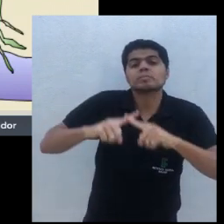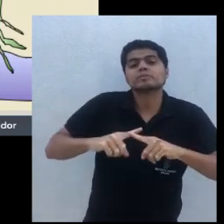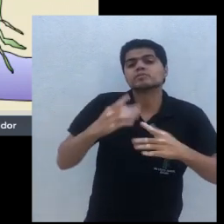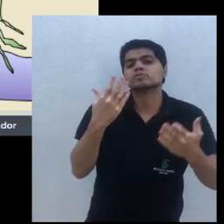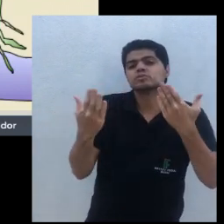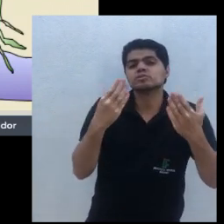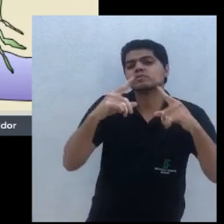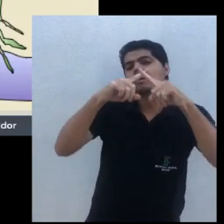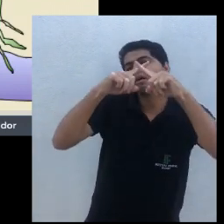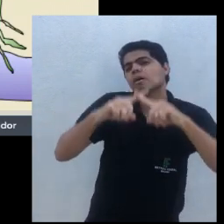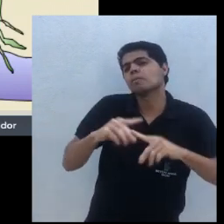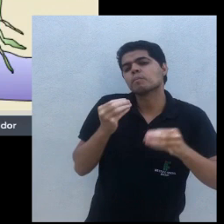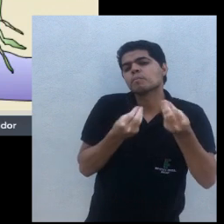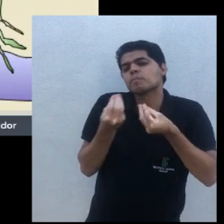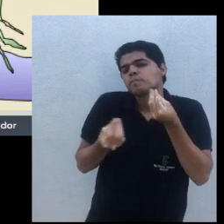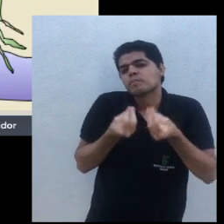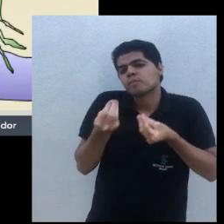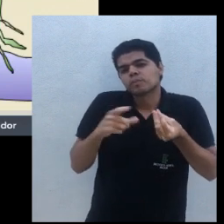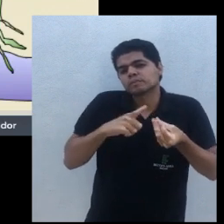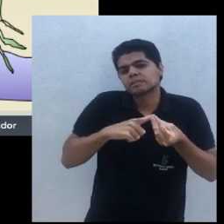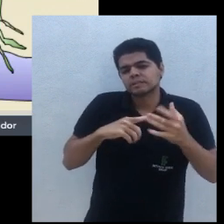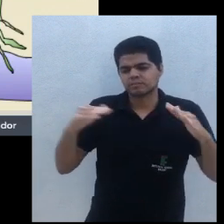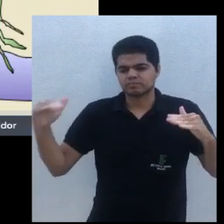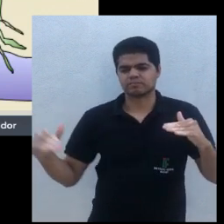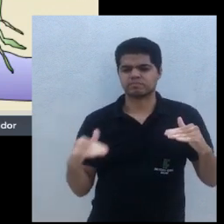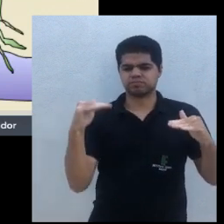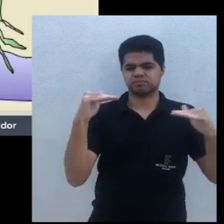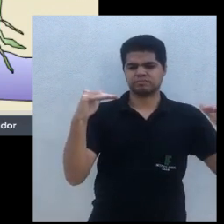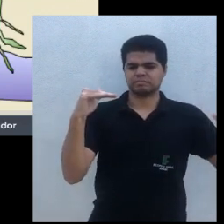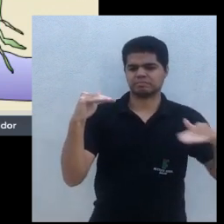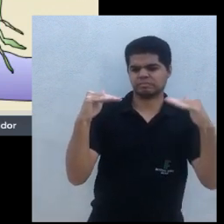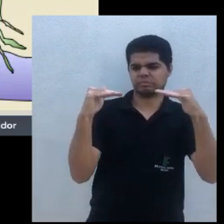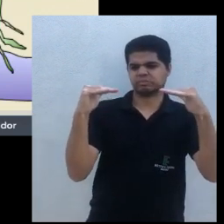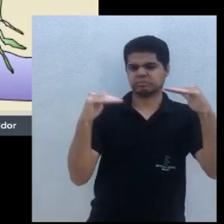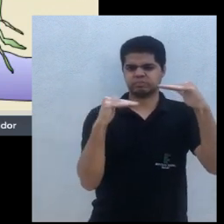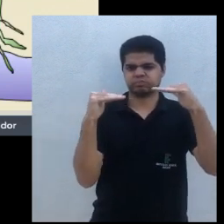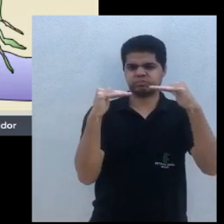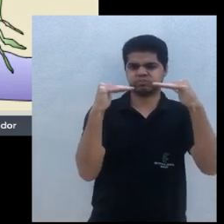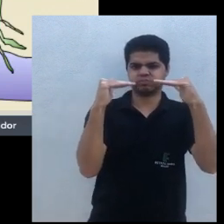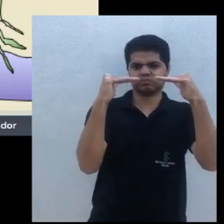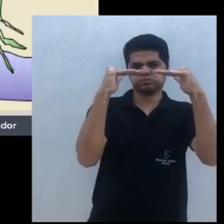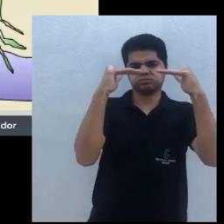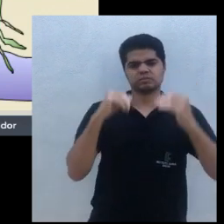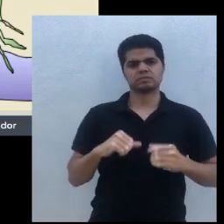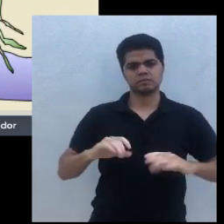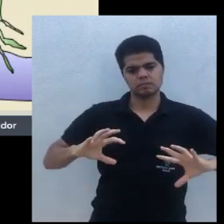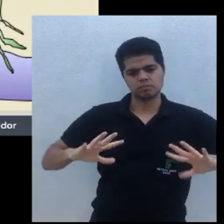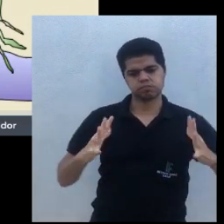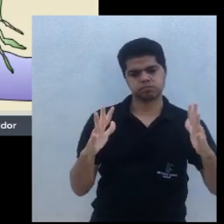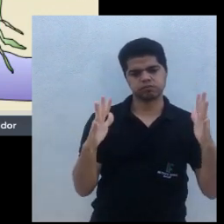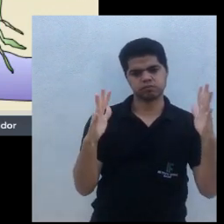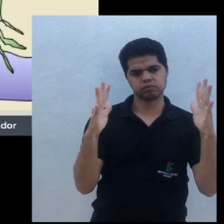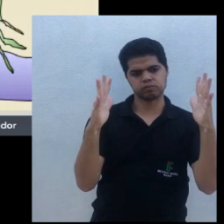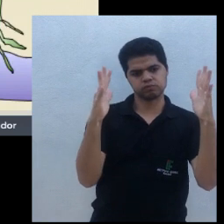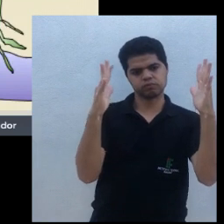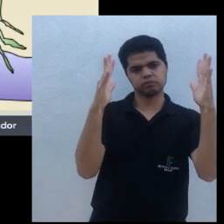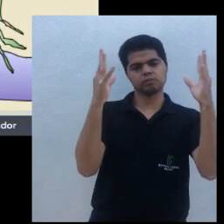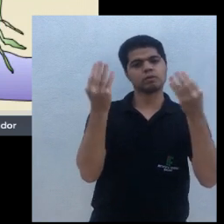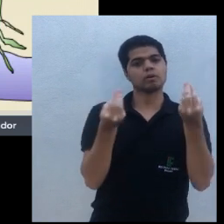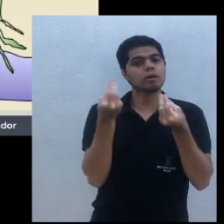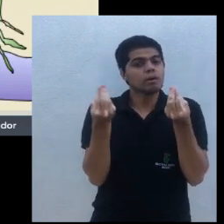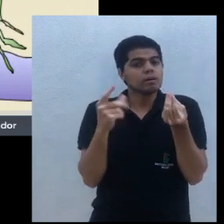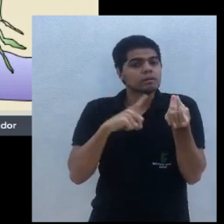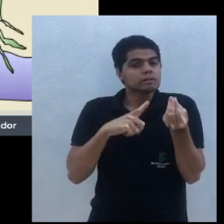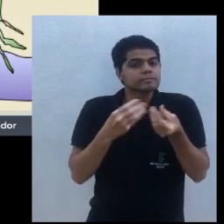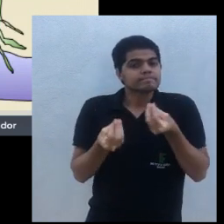incremento da produção de uma espécie resulta no decréscimo de outra, ou seja, elas estão competindo entre si. Se elas estão competindo